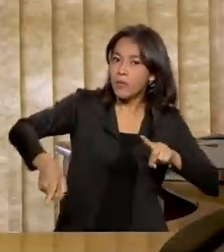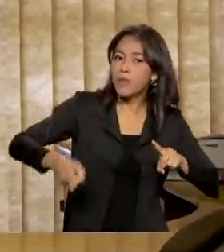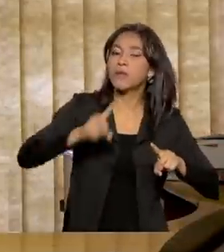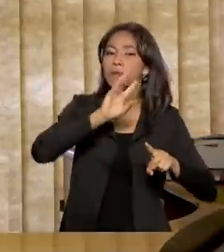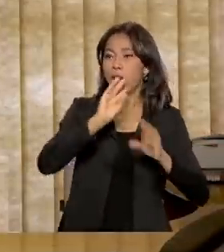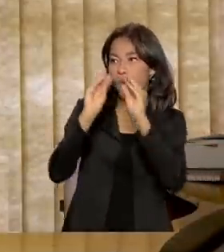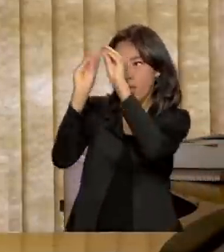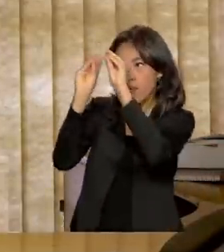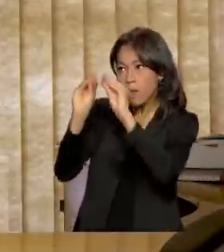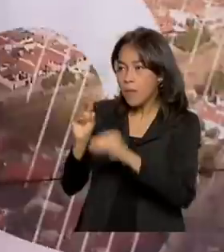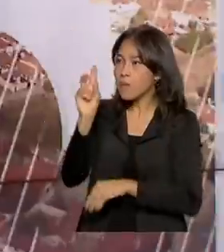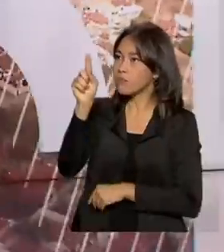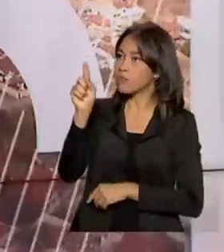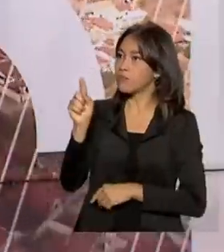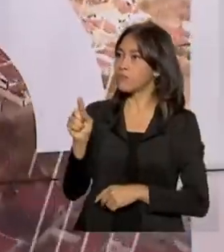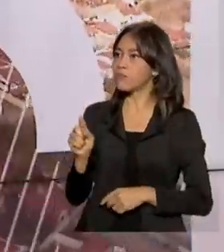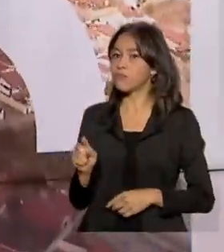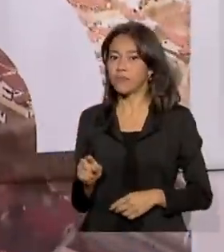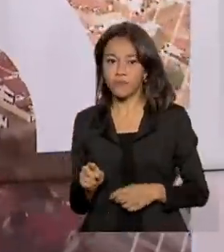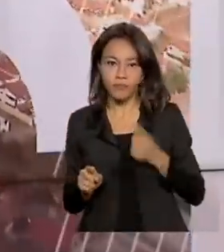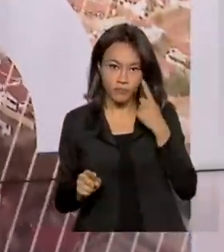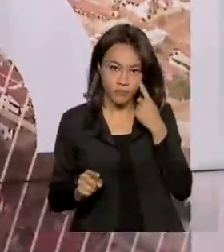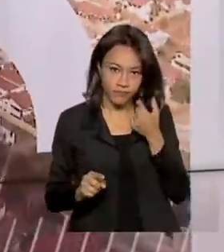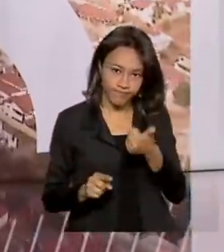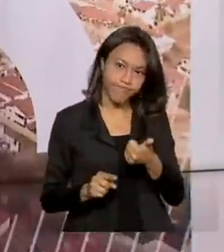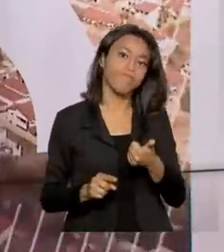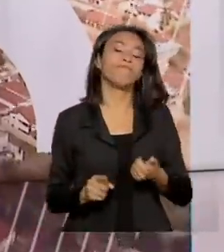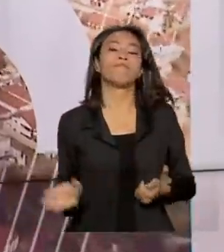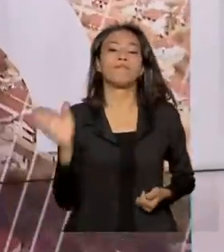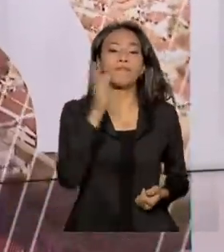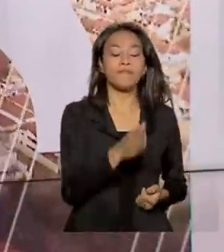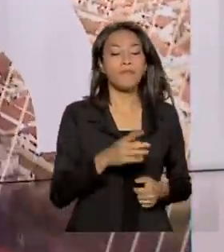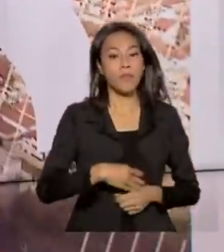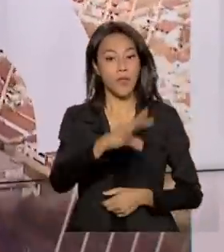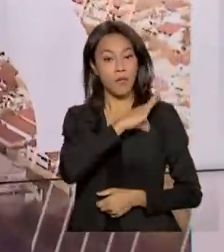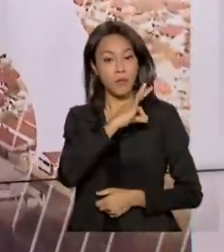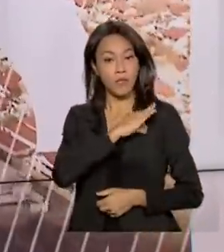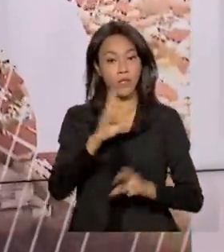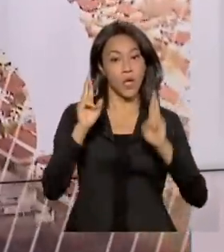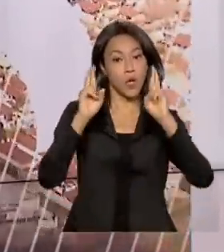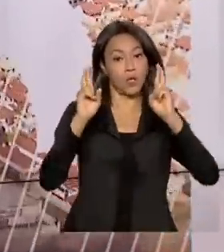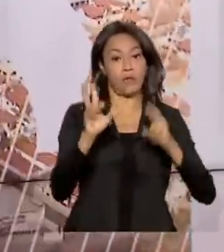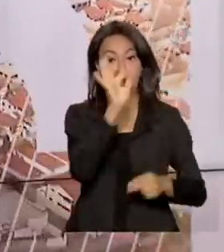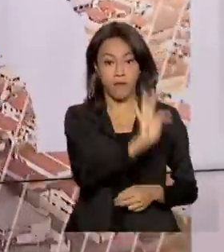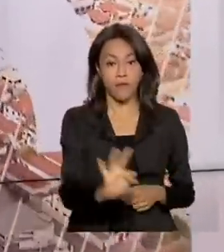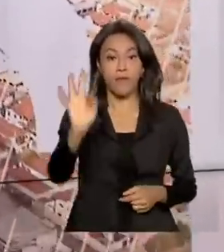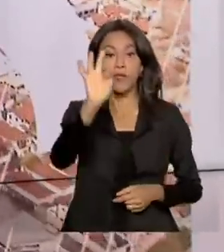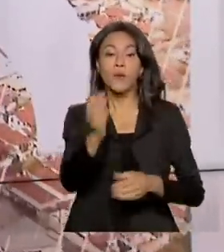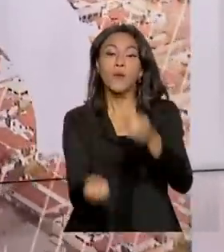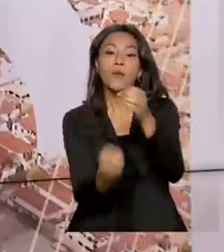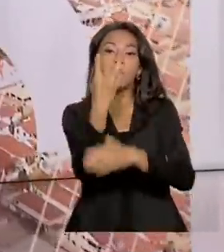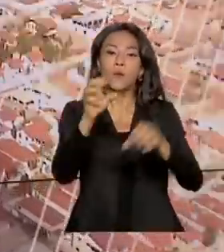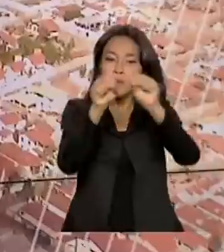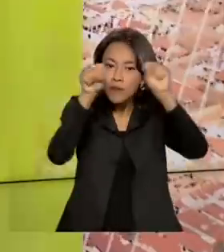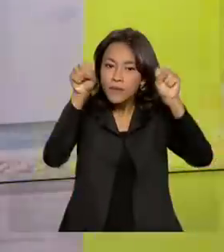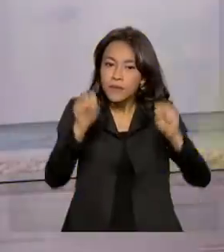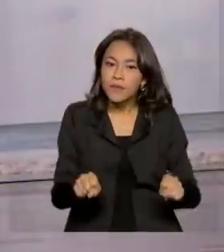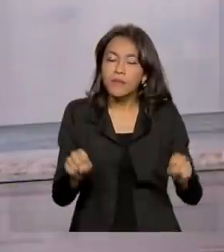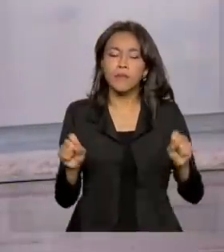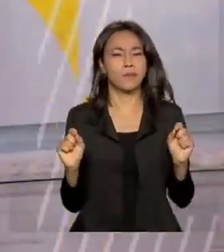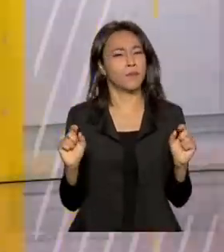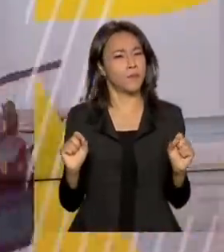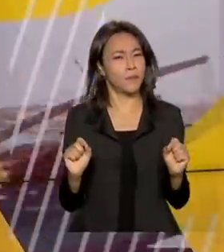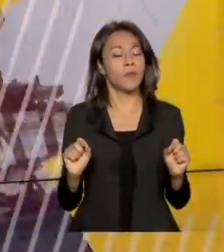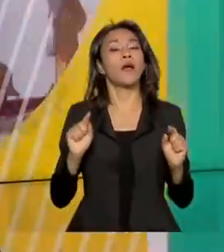disponíveis para verificação. A Polícia Rodoviária Federal criou um sistema que oferece pronta resposta